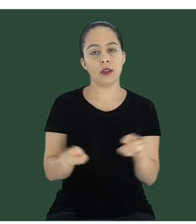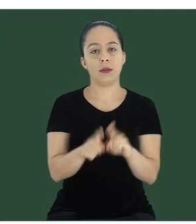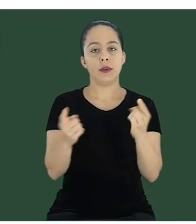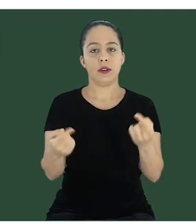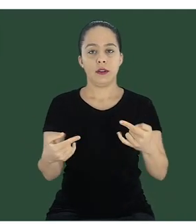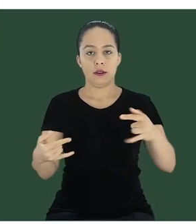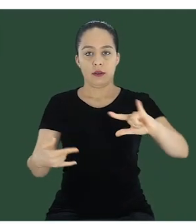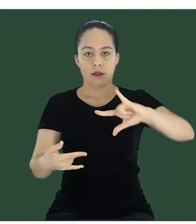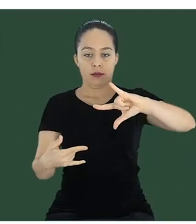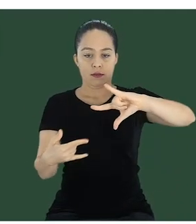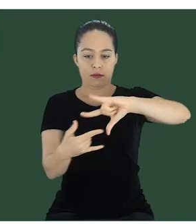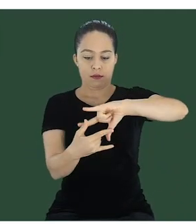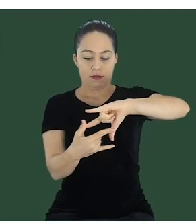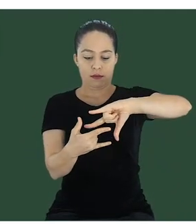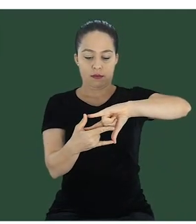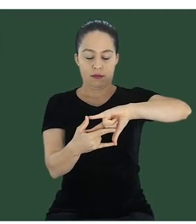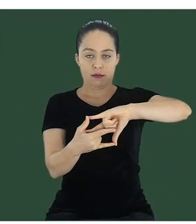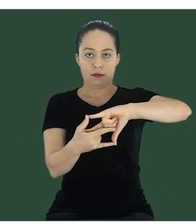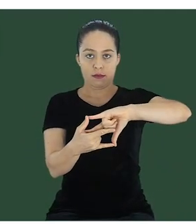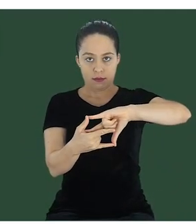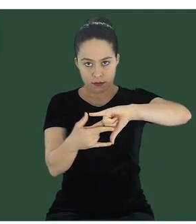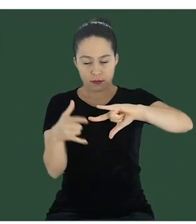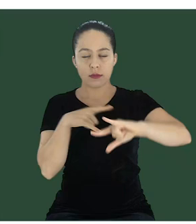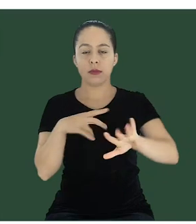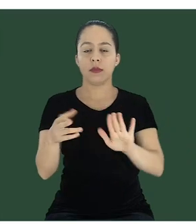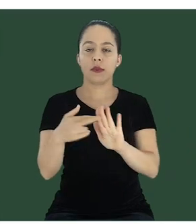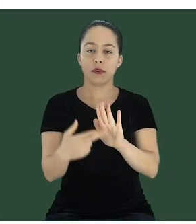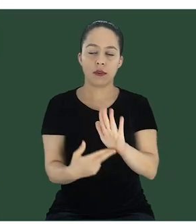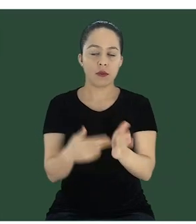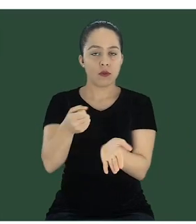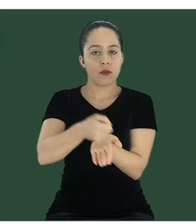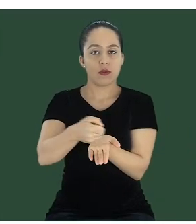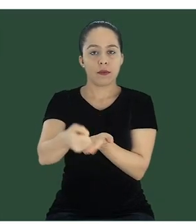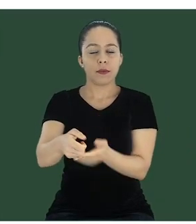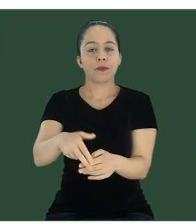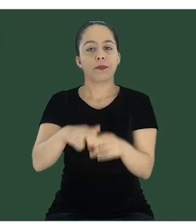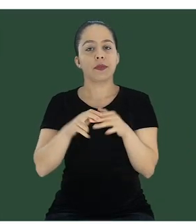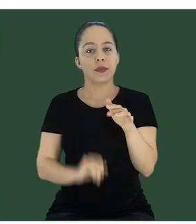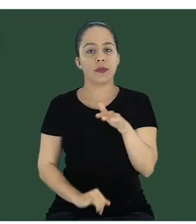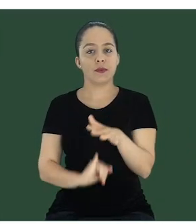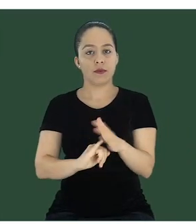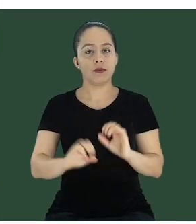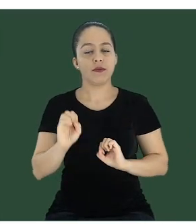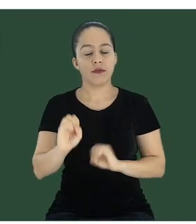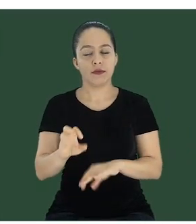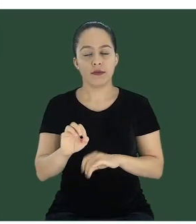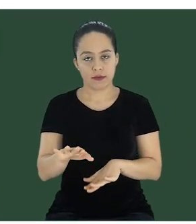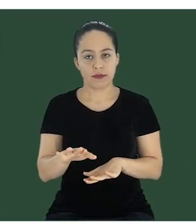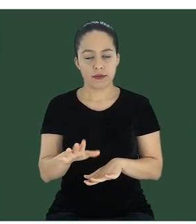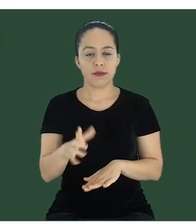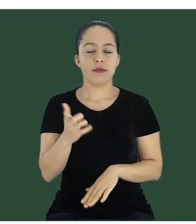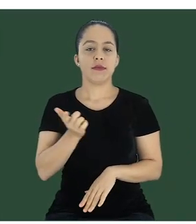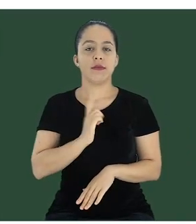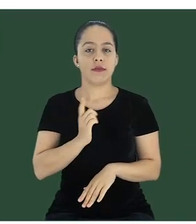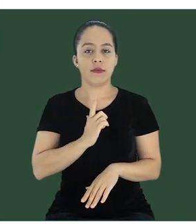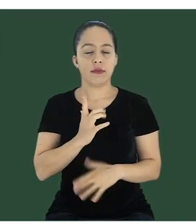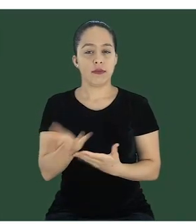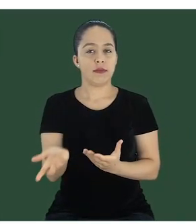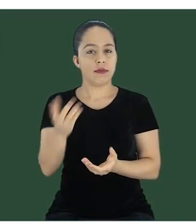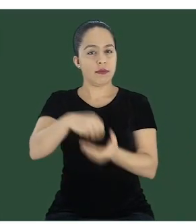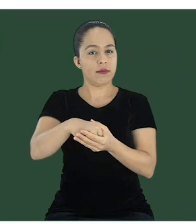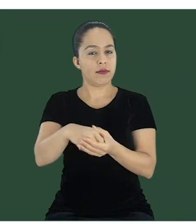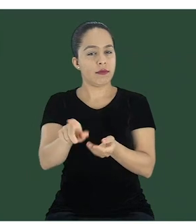serviços do Google e da Microsoft. Todos os serviços listados nos contratos do Google e Microsoft para a instituição de ensino estão